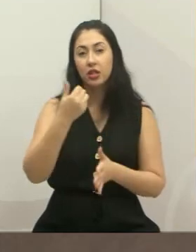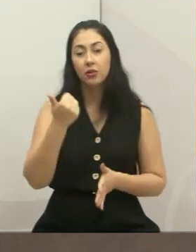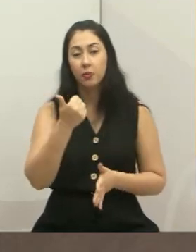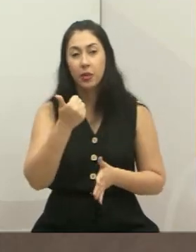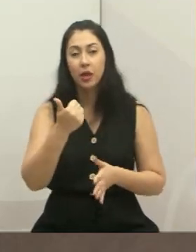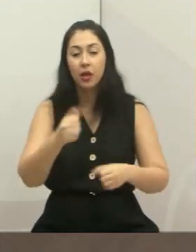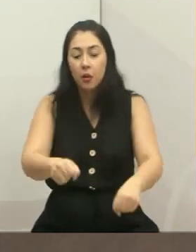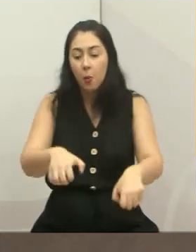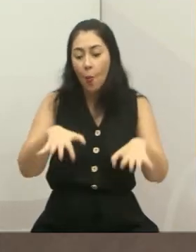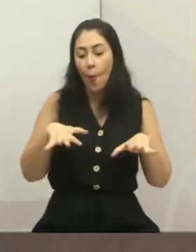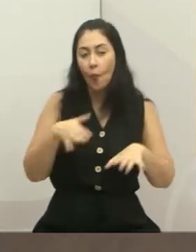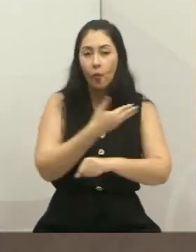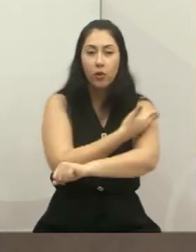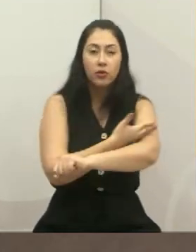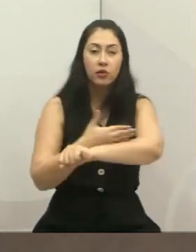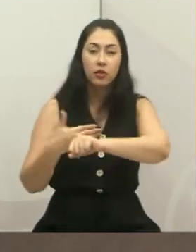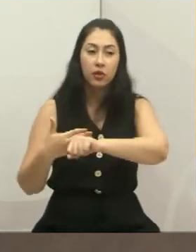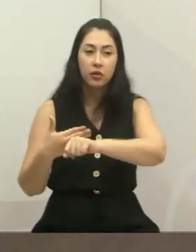sessão ordinária